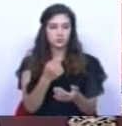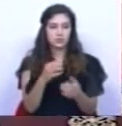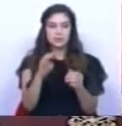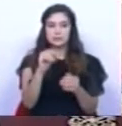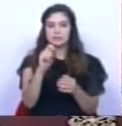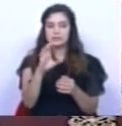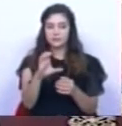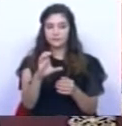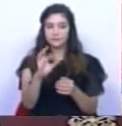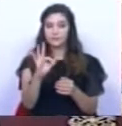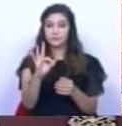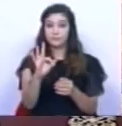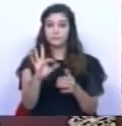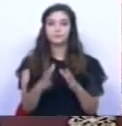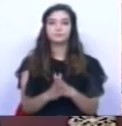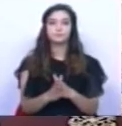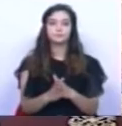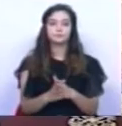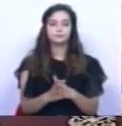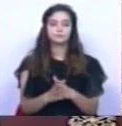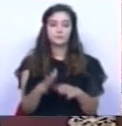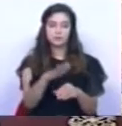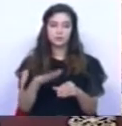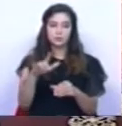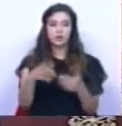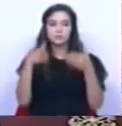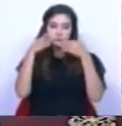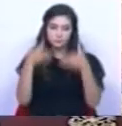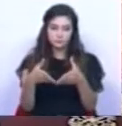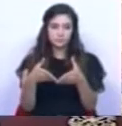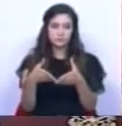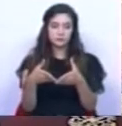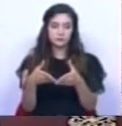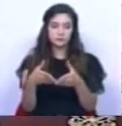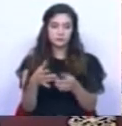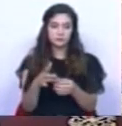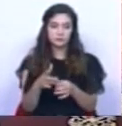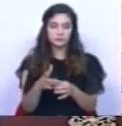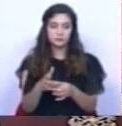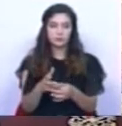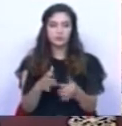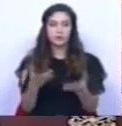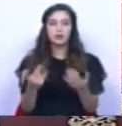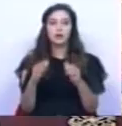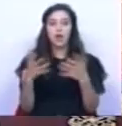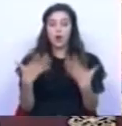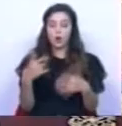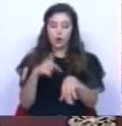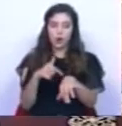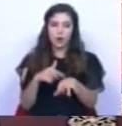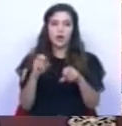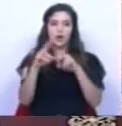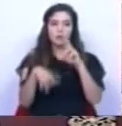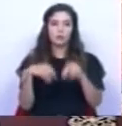CEF, que continua a estar no centro das atenções e ganhará agora mais atualidade face à